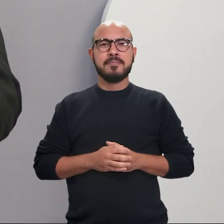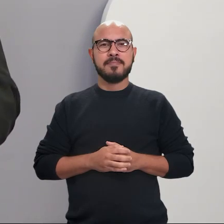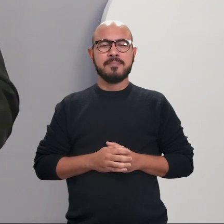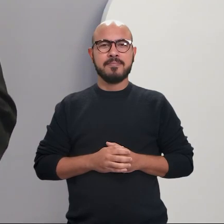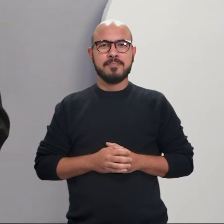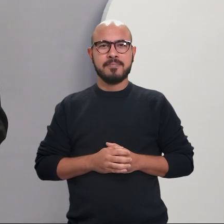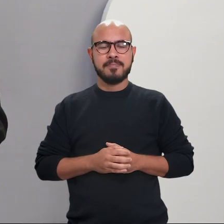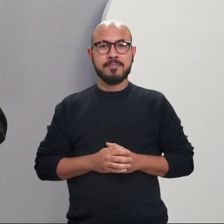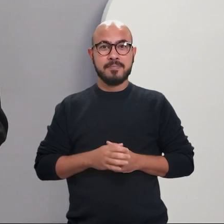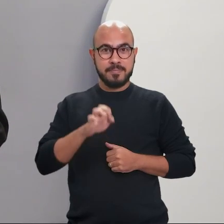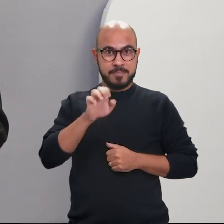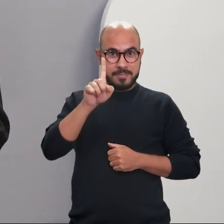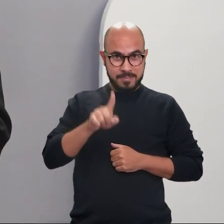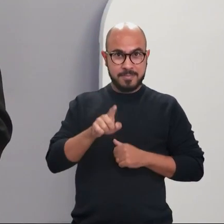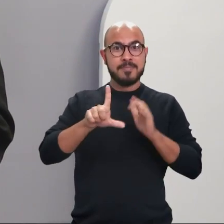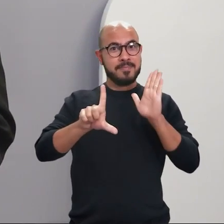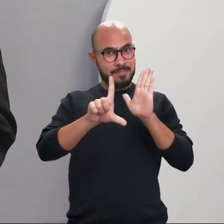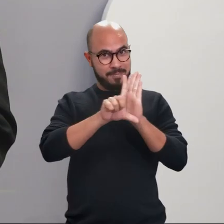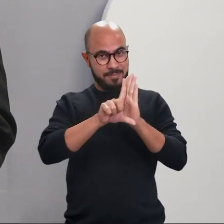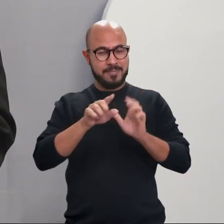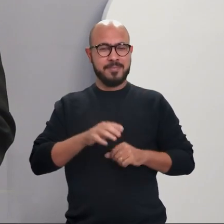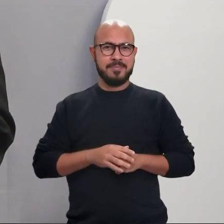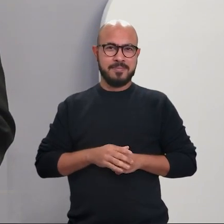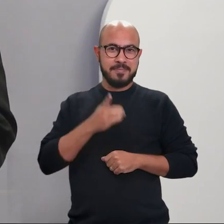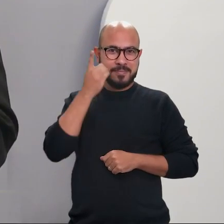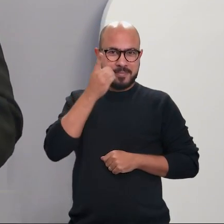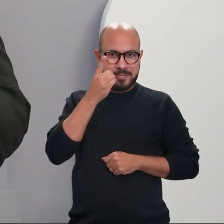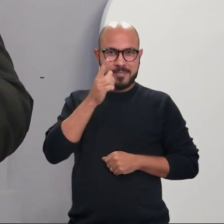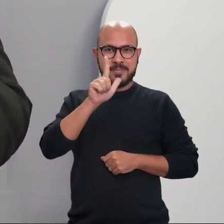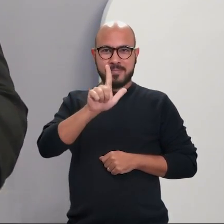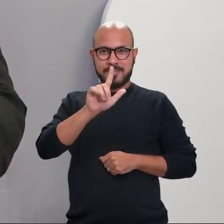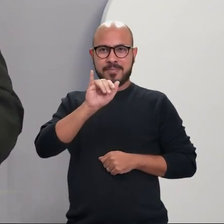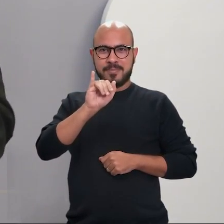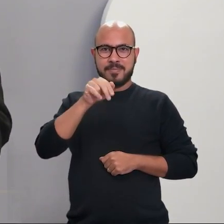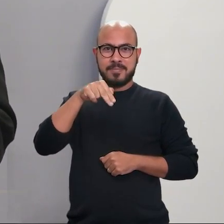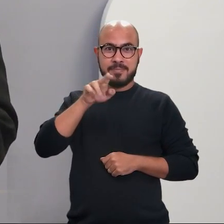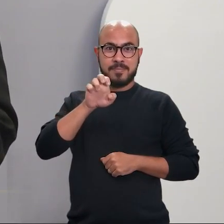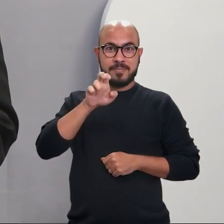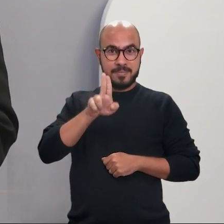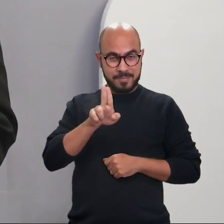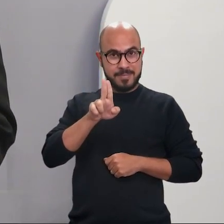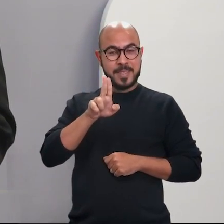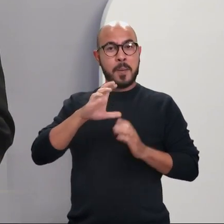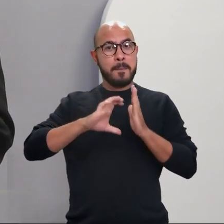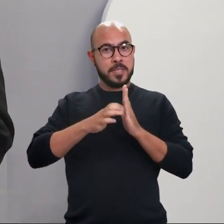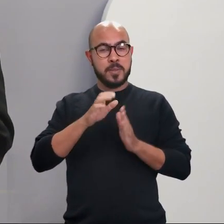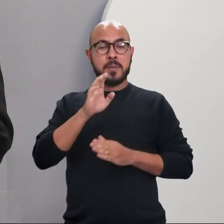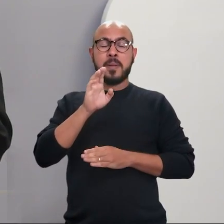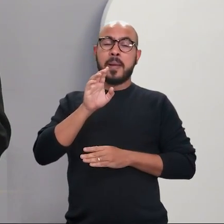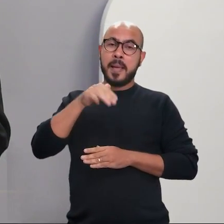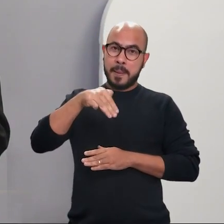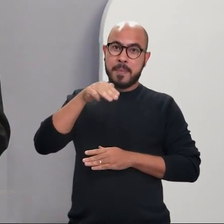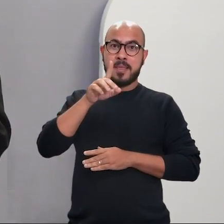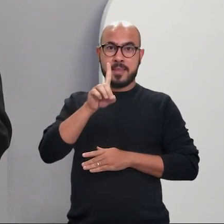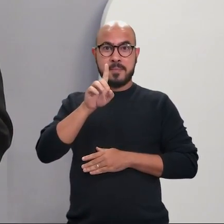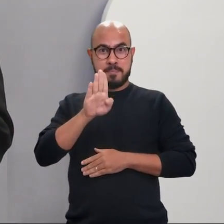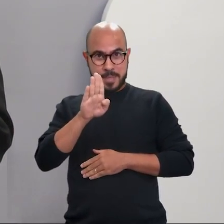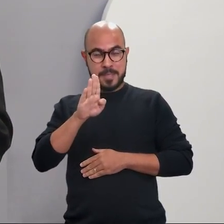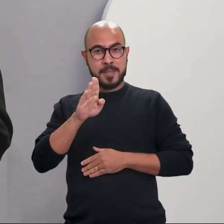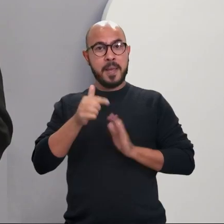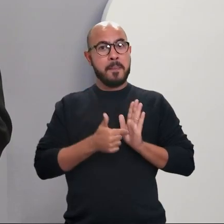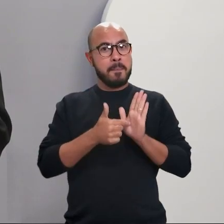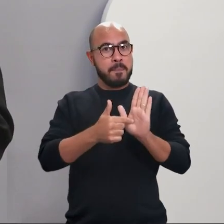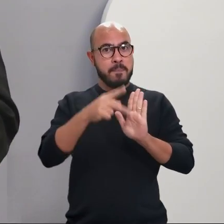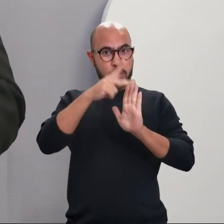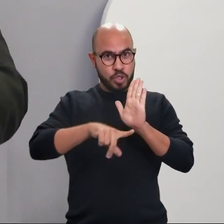Agora é lei. O deputado Lineu Olímpio do MDB apresentou um projeto de lei para conceder ao município de